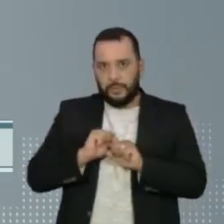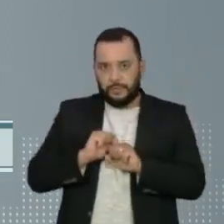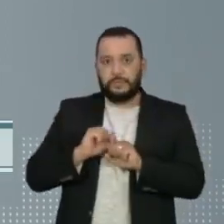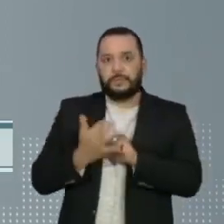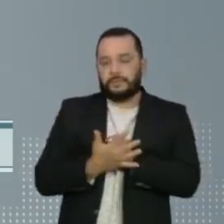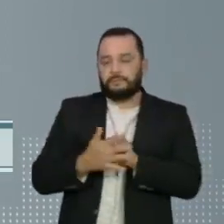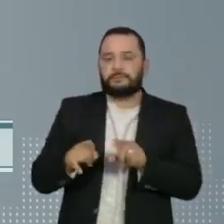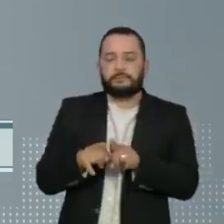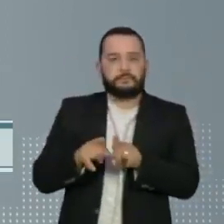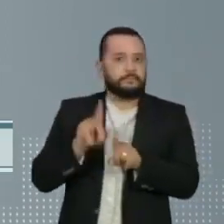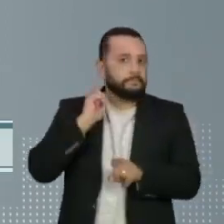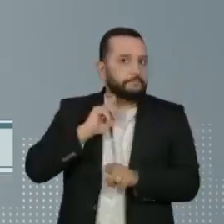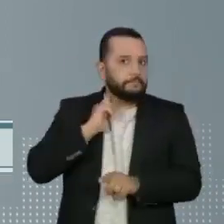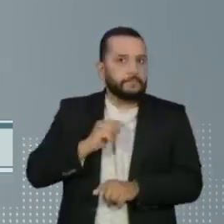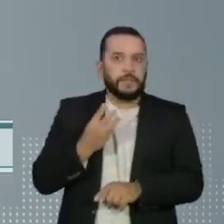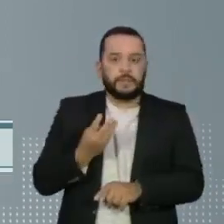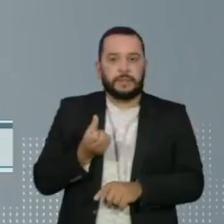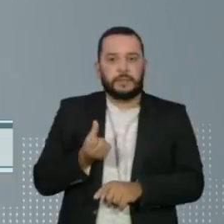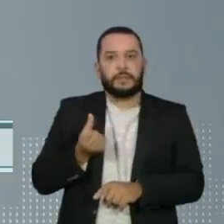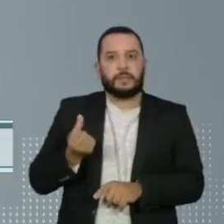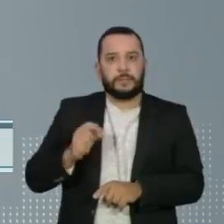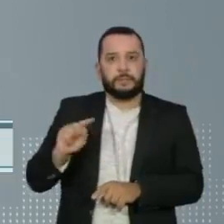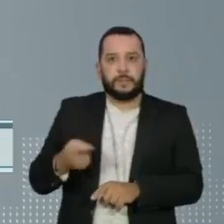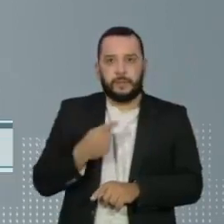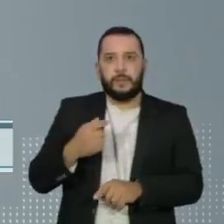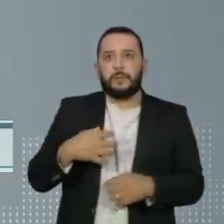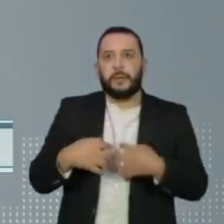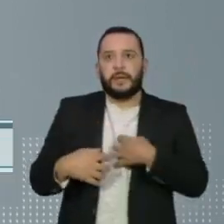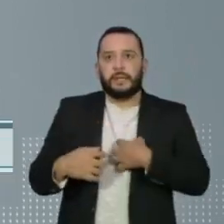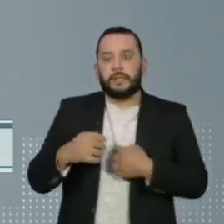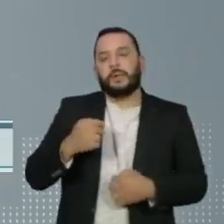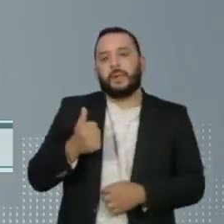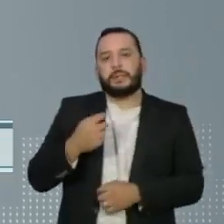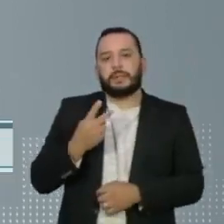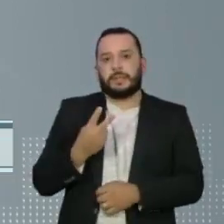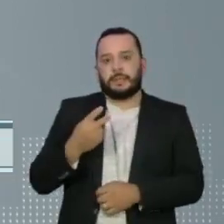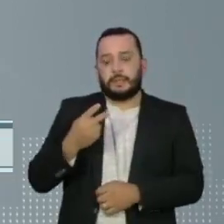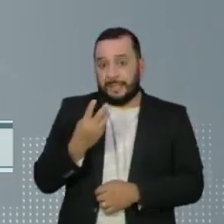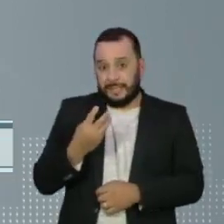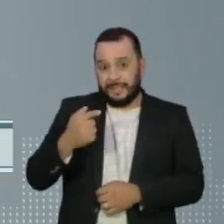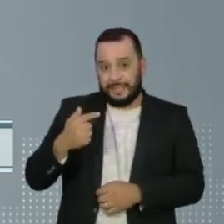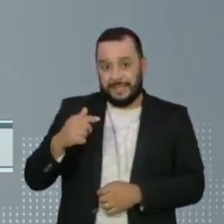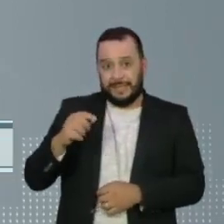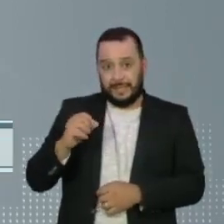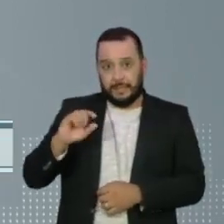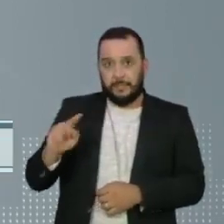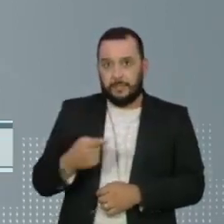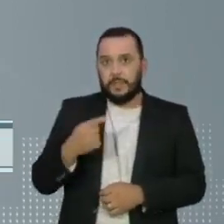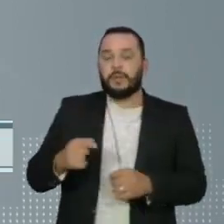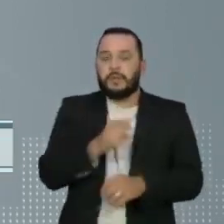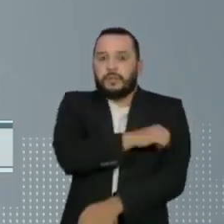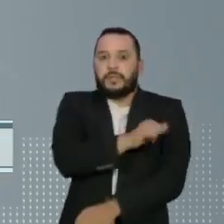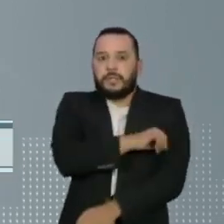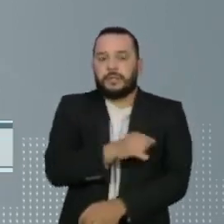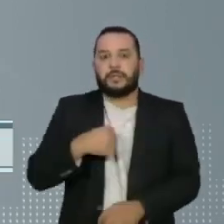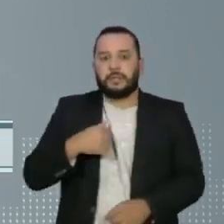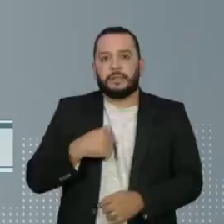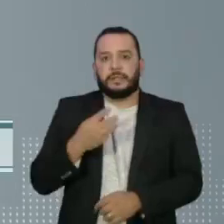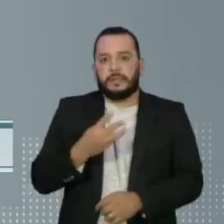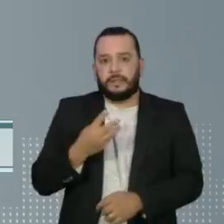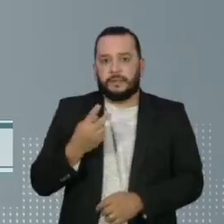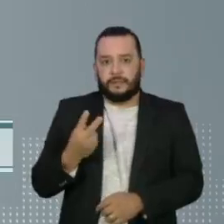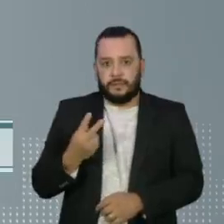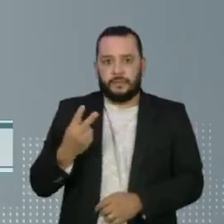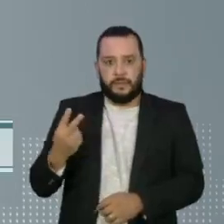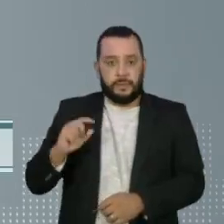376 mil, Bahia próxima de 370 mil e Rio de Janeiro com 322 mil. Na região sul, Santa